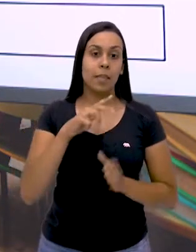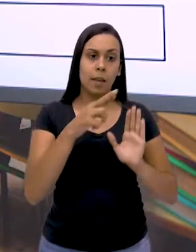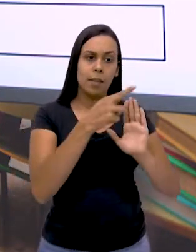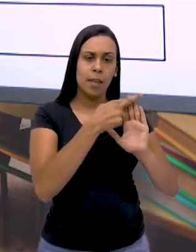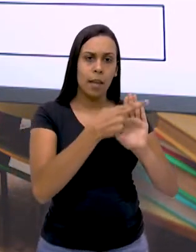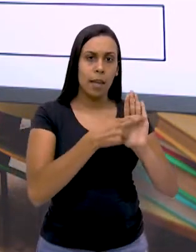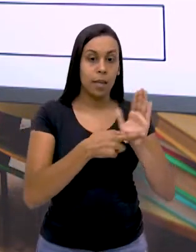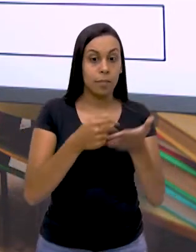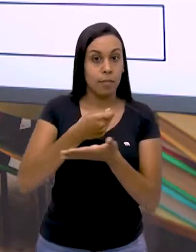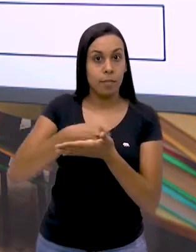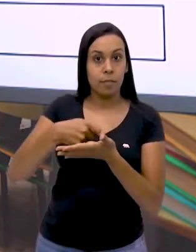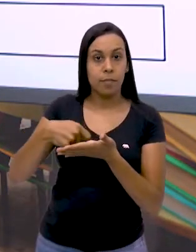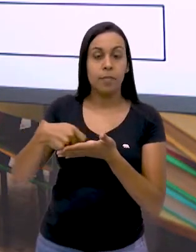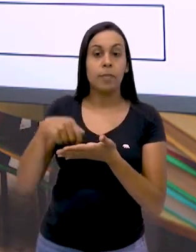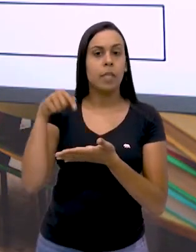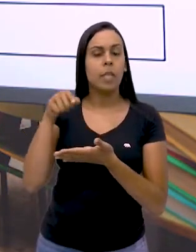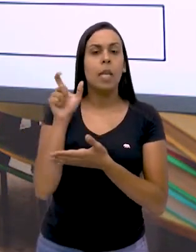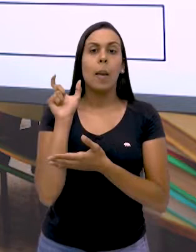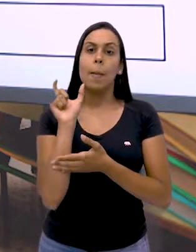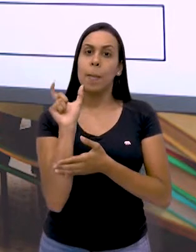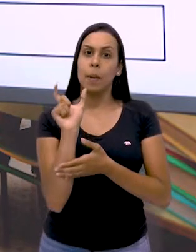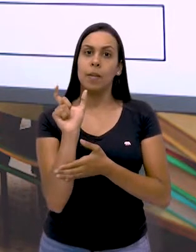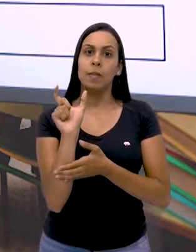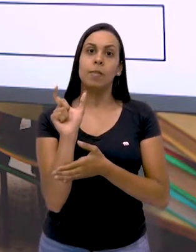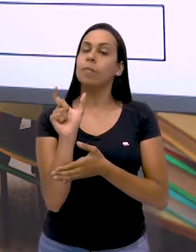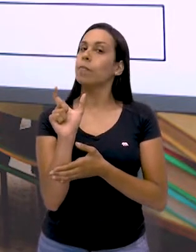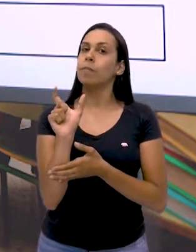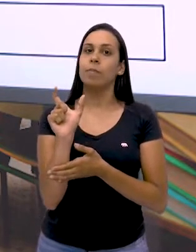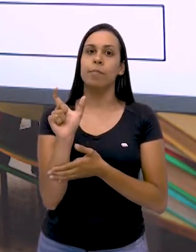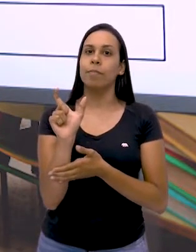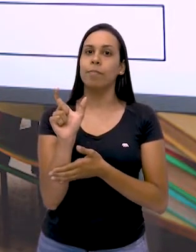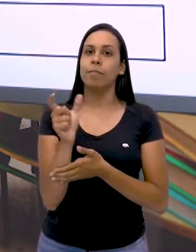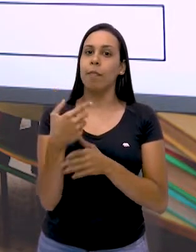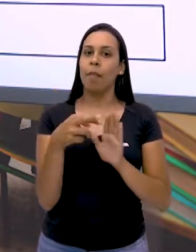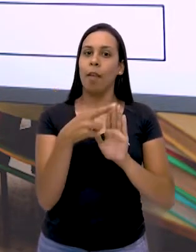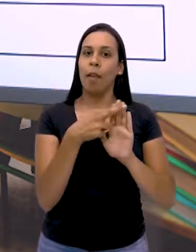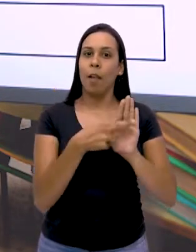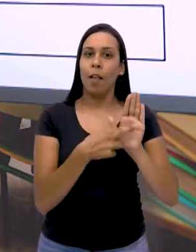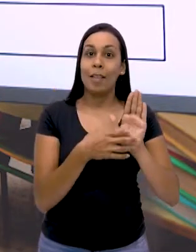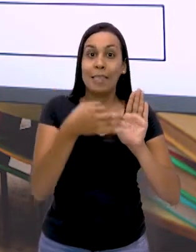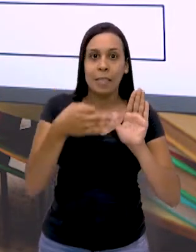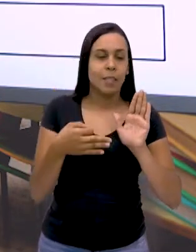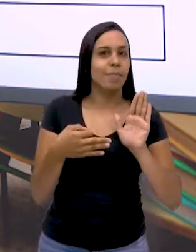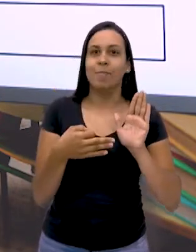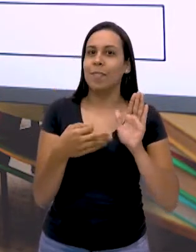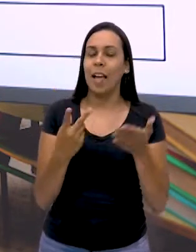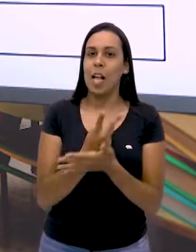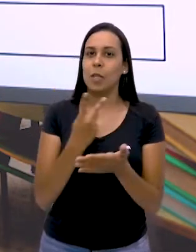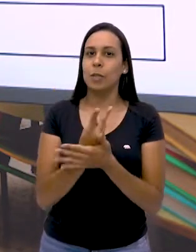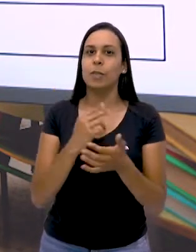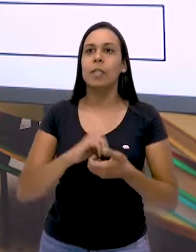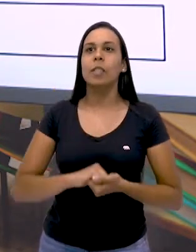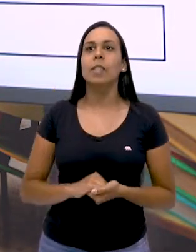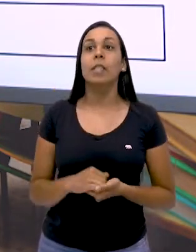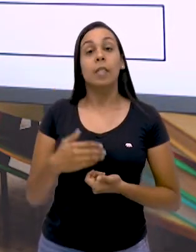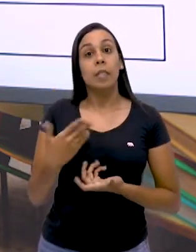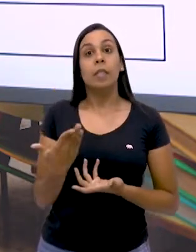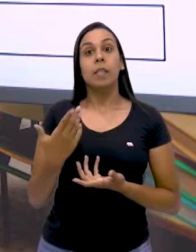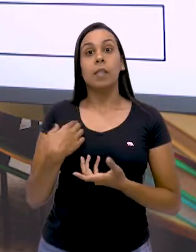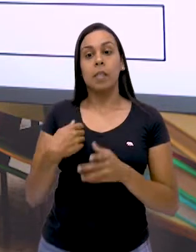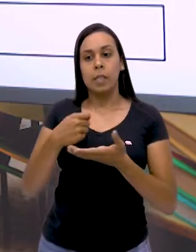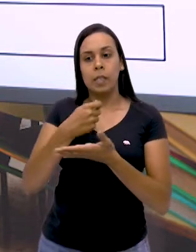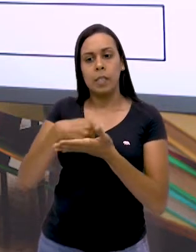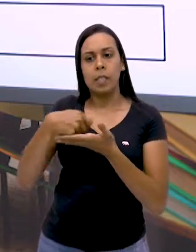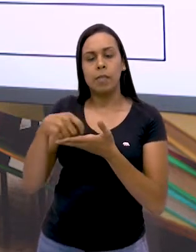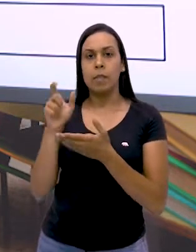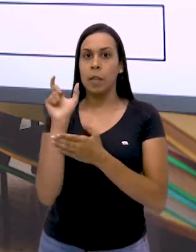regras de escrita e essas palavras não estão seguindo essas regras. Vamos escrever as palavras no